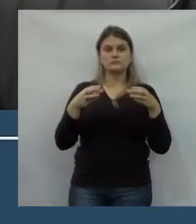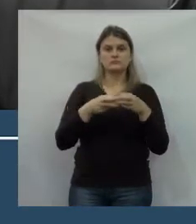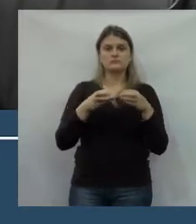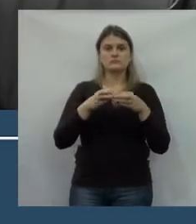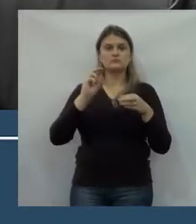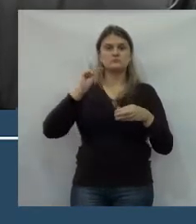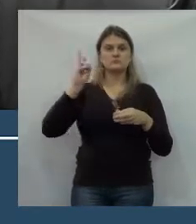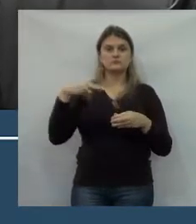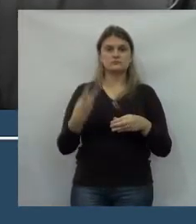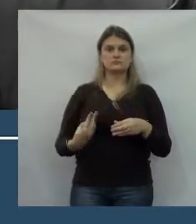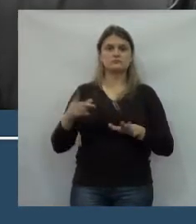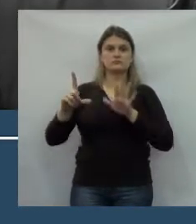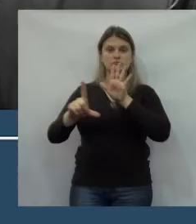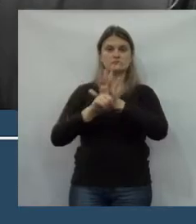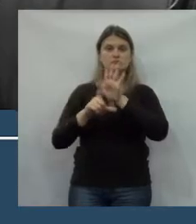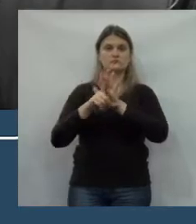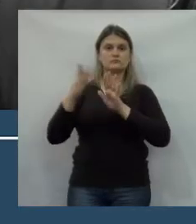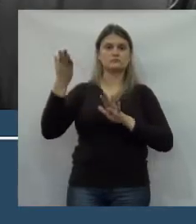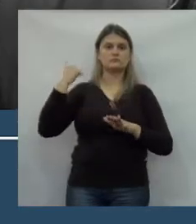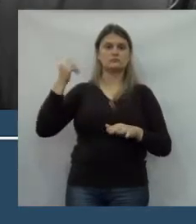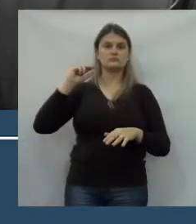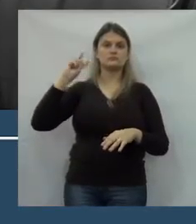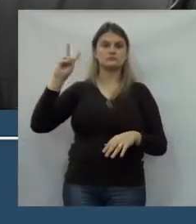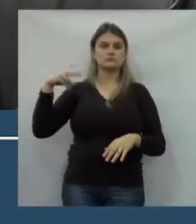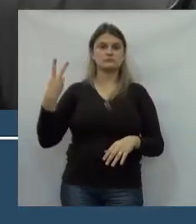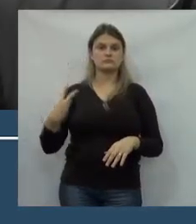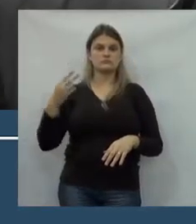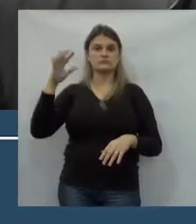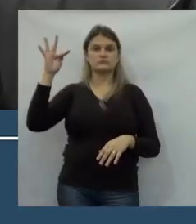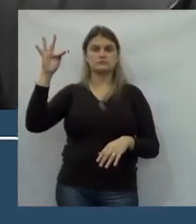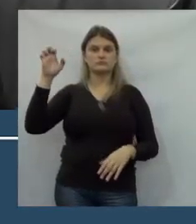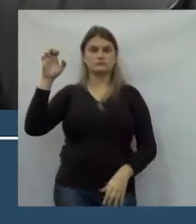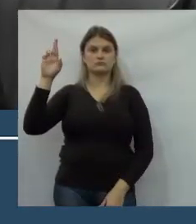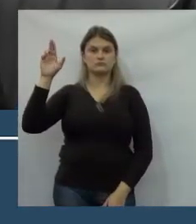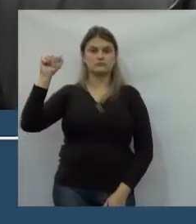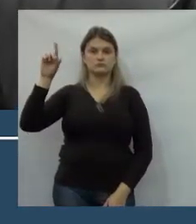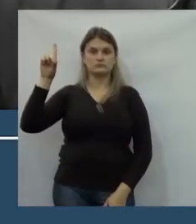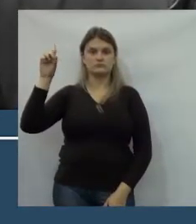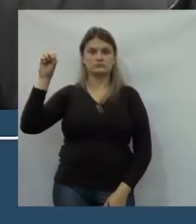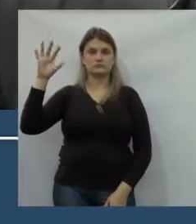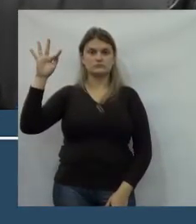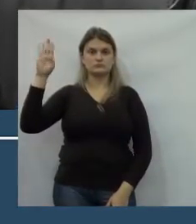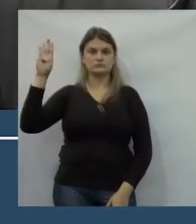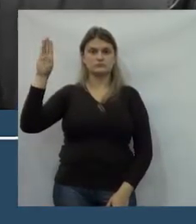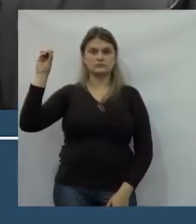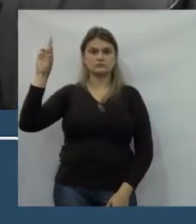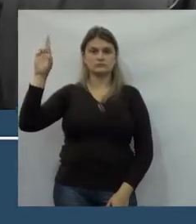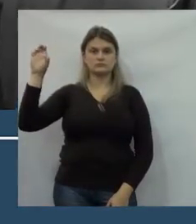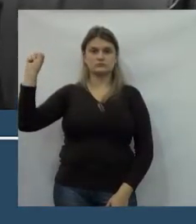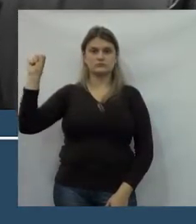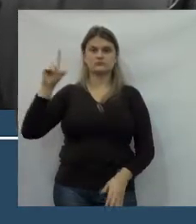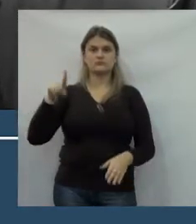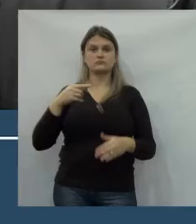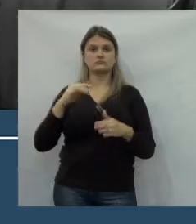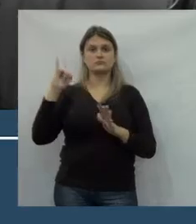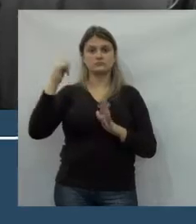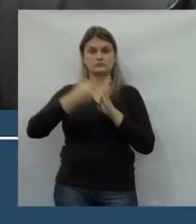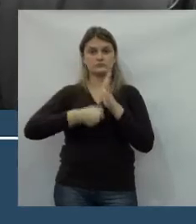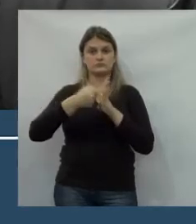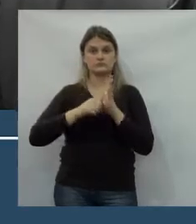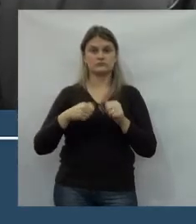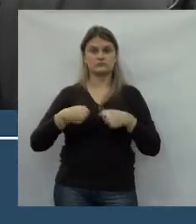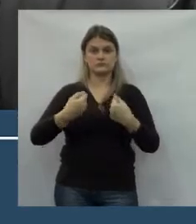Vereadores, uma lei lá atrás do ex-vereador Fernando Burrer, até hoje, a Uniguaçu reverte parte desse imposto através